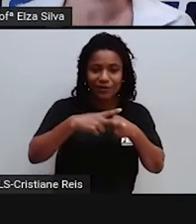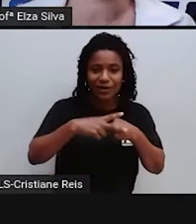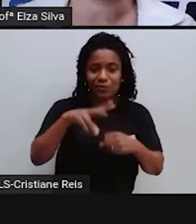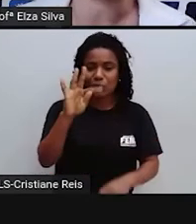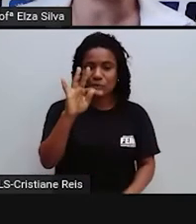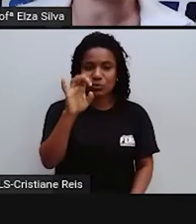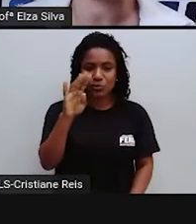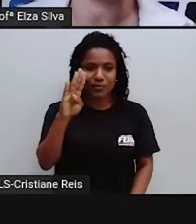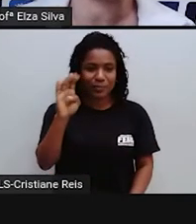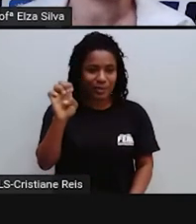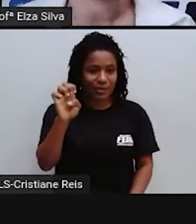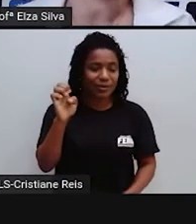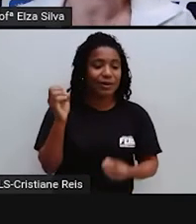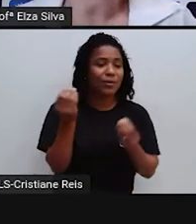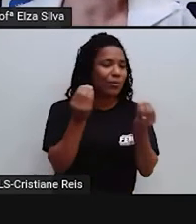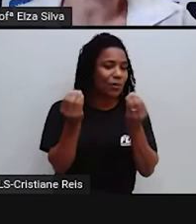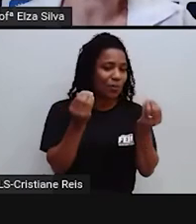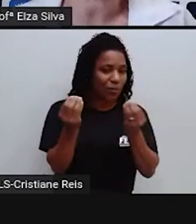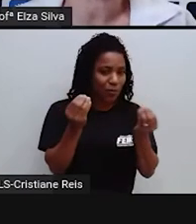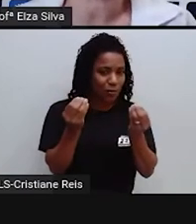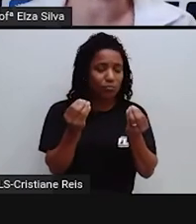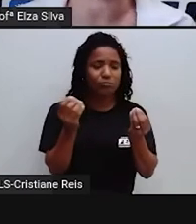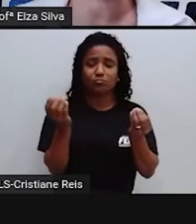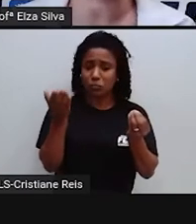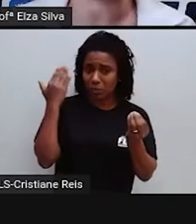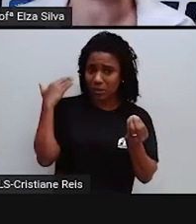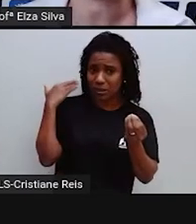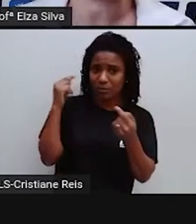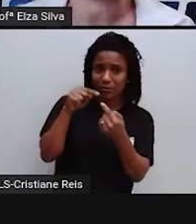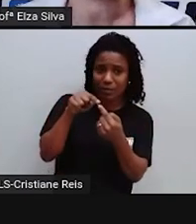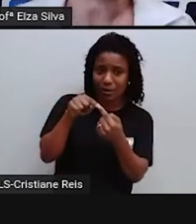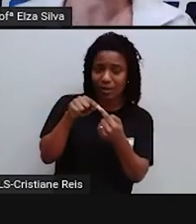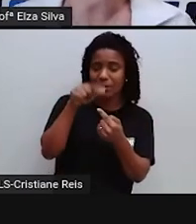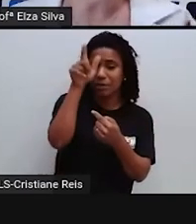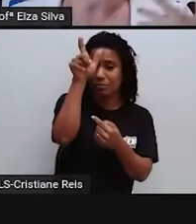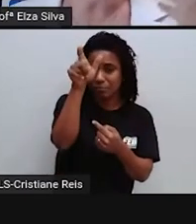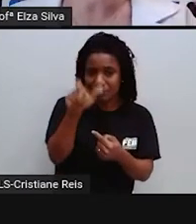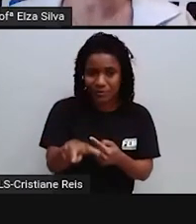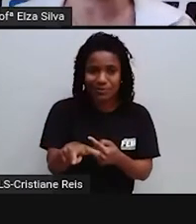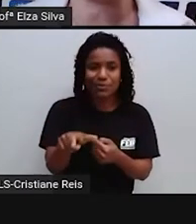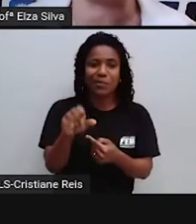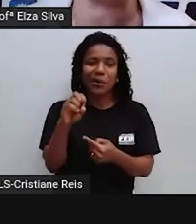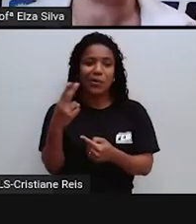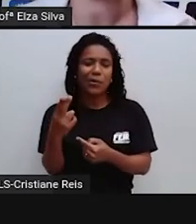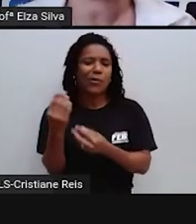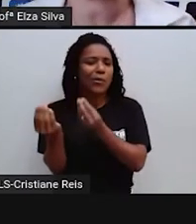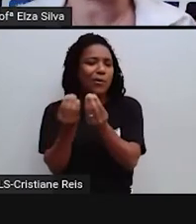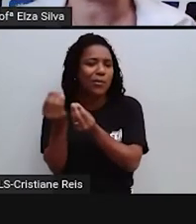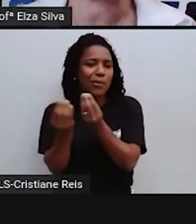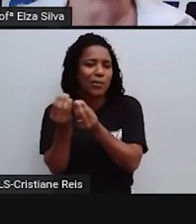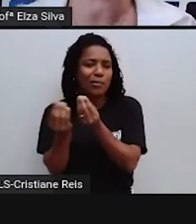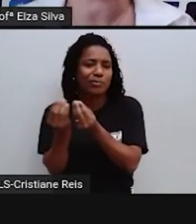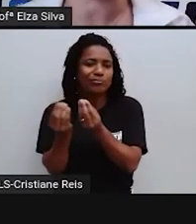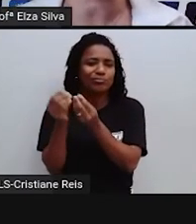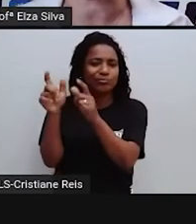descrever Uma pessoa O estado No qual ela se encontra Ou qualquer situação Que ocorreu No passado